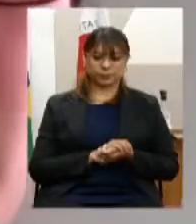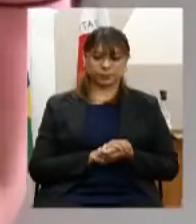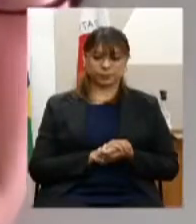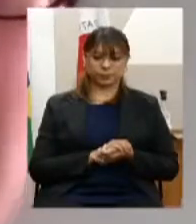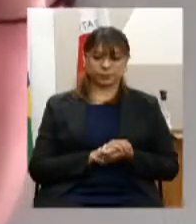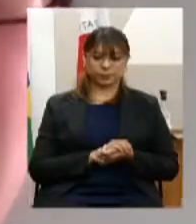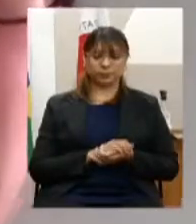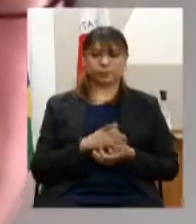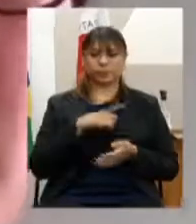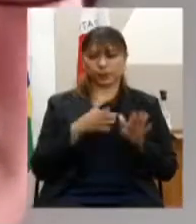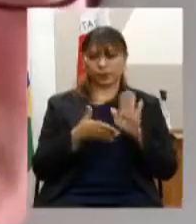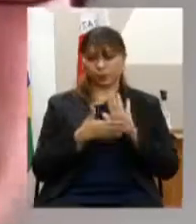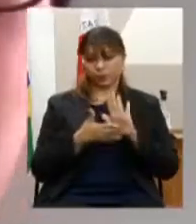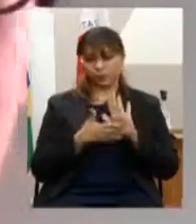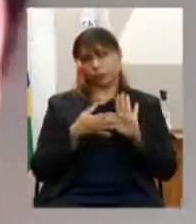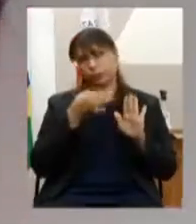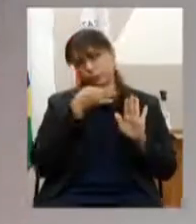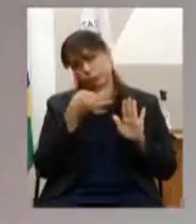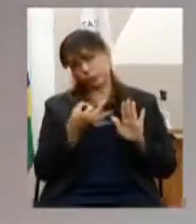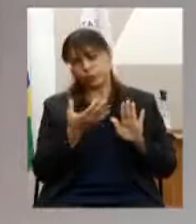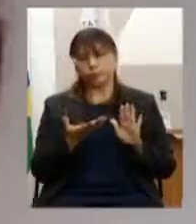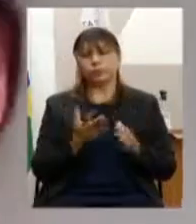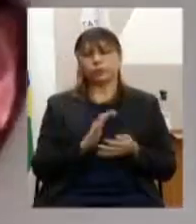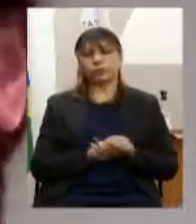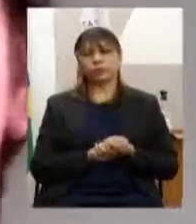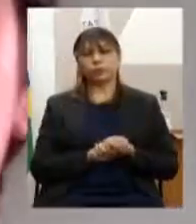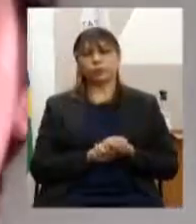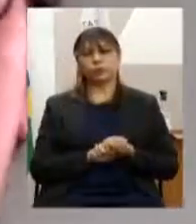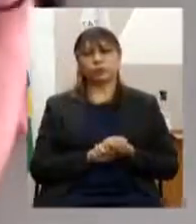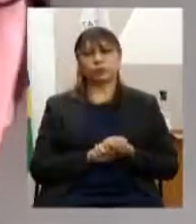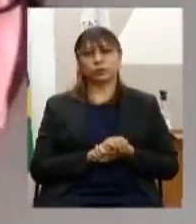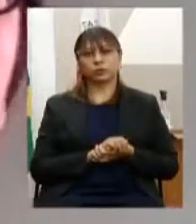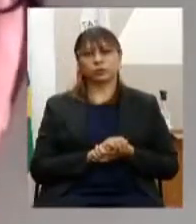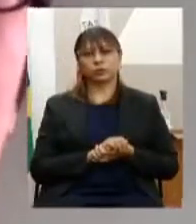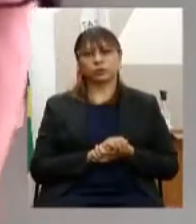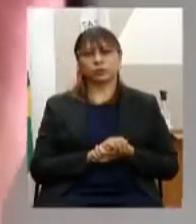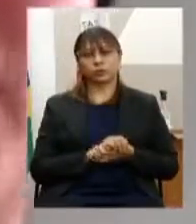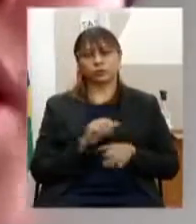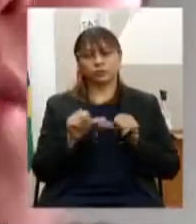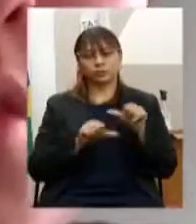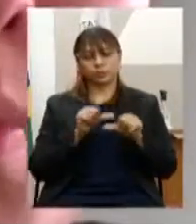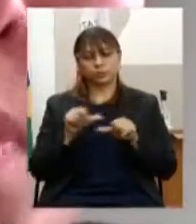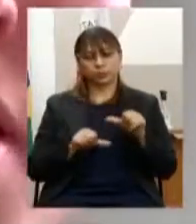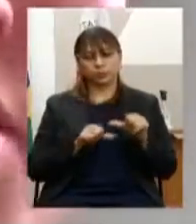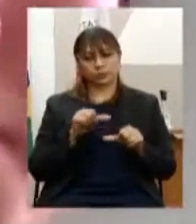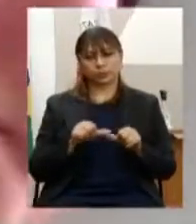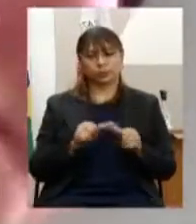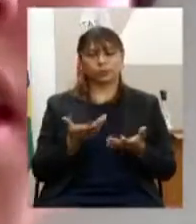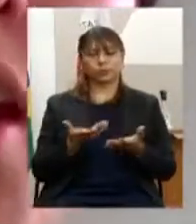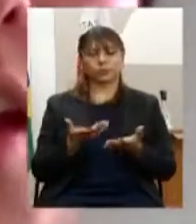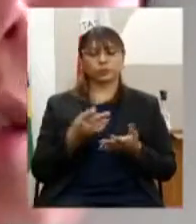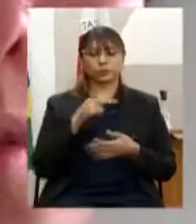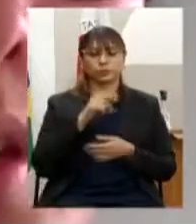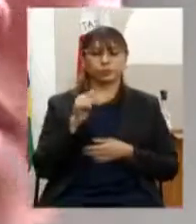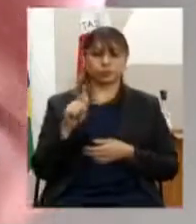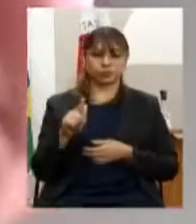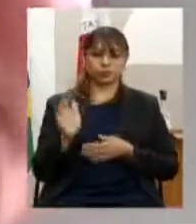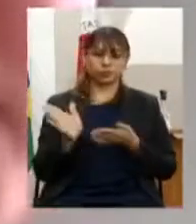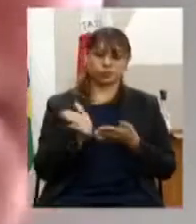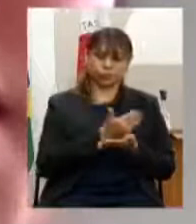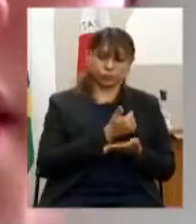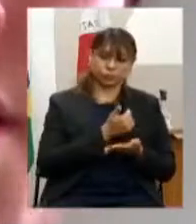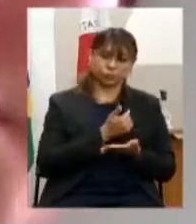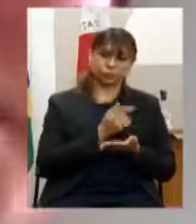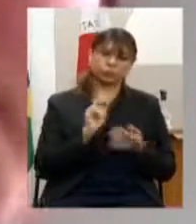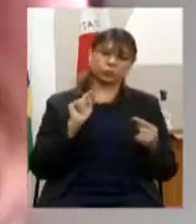propostas sugeridos as seguintes modificações no PPAG excluir o objetivo